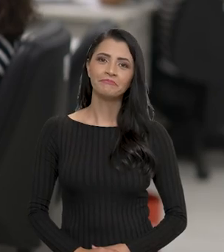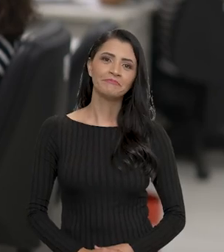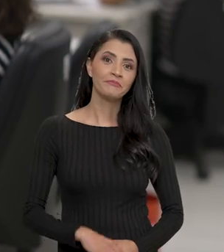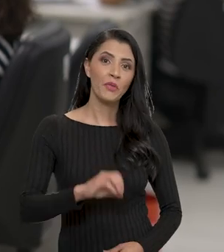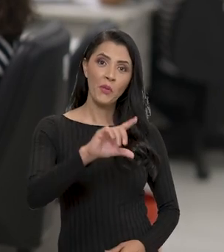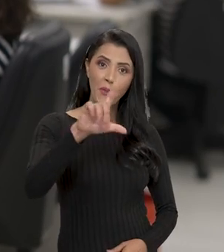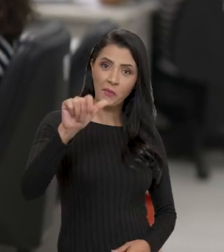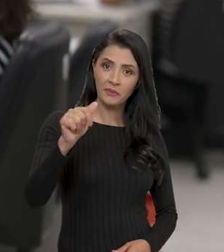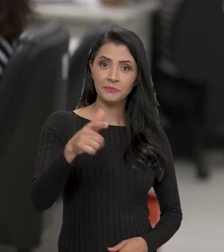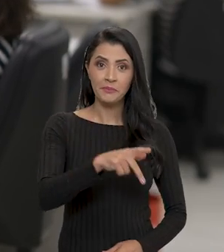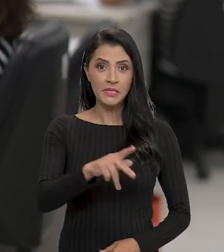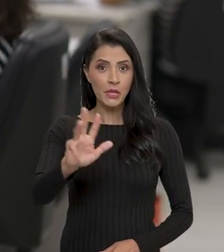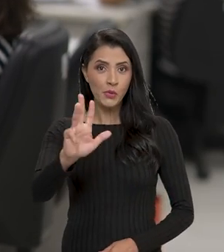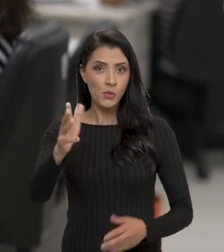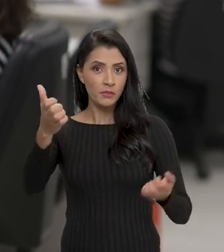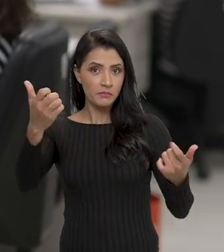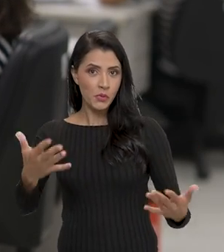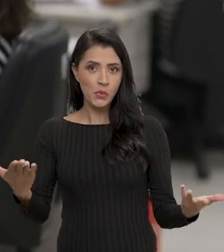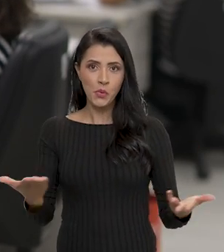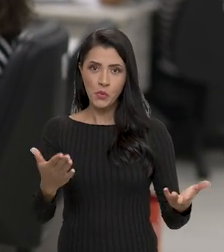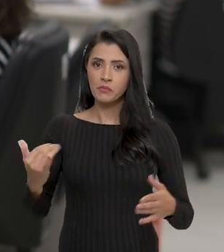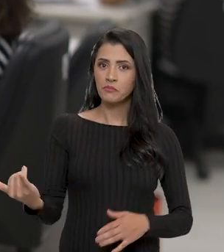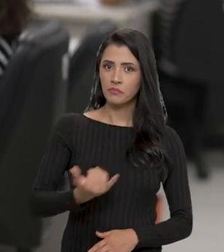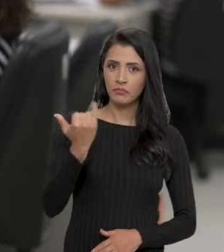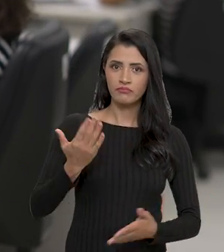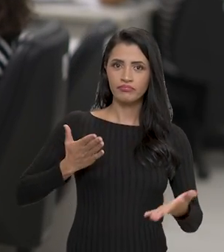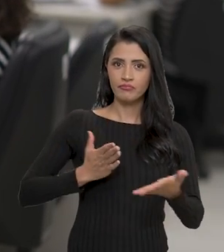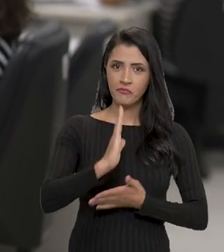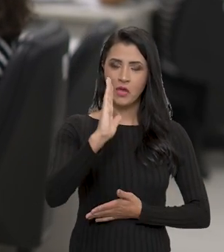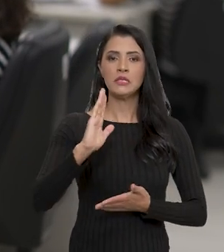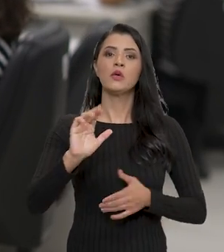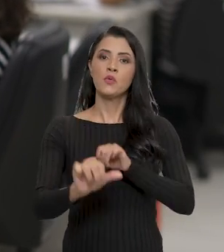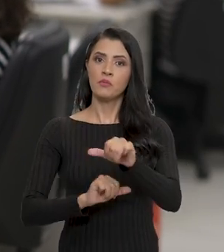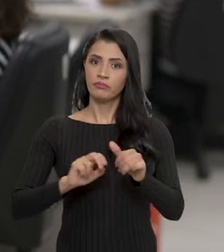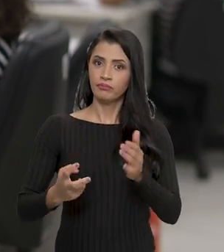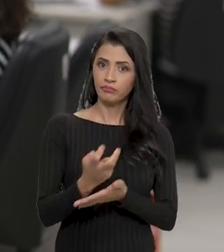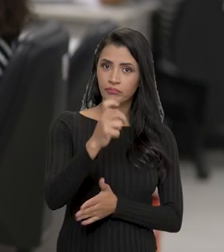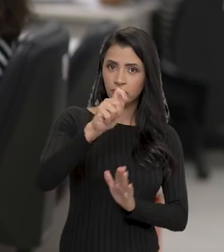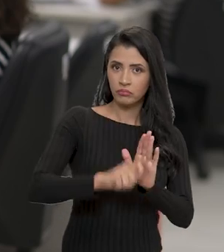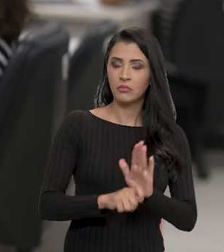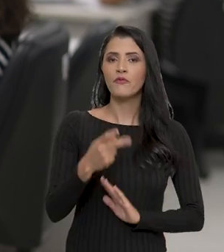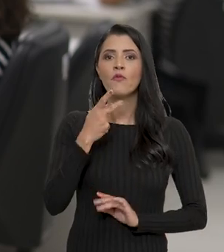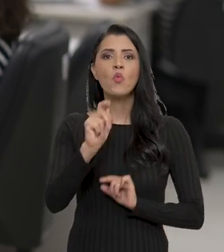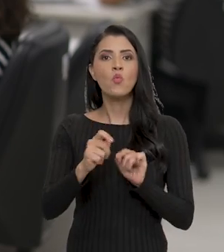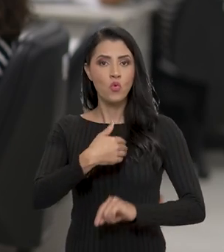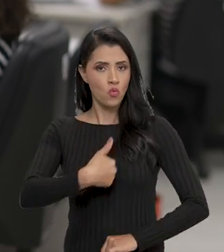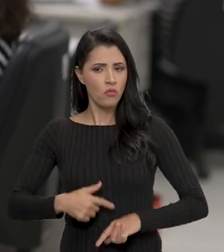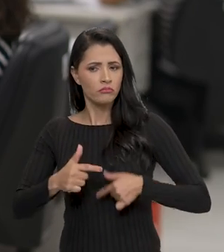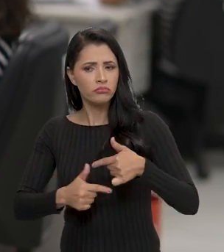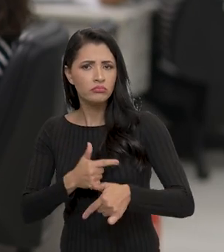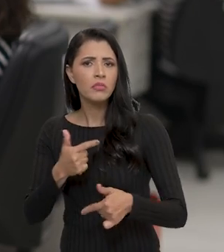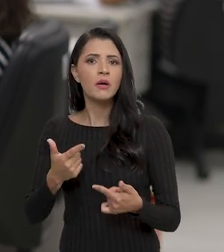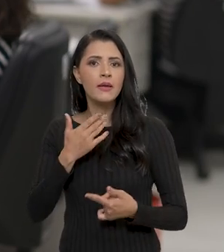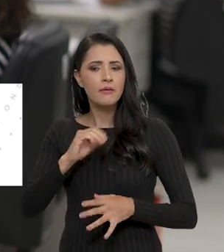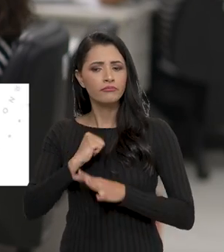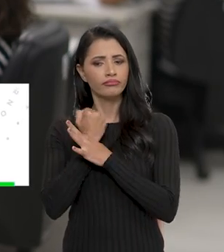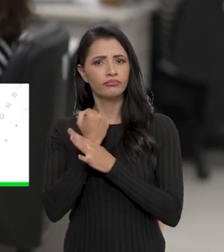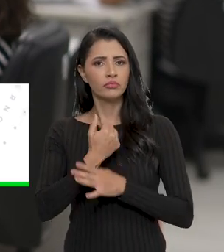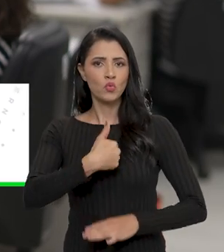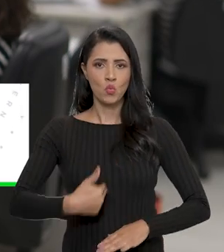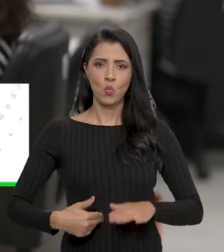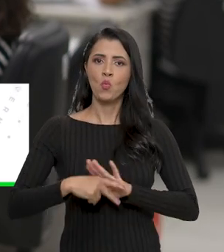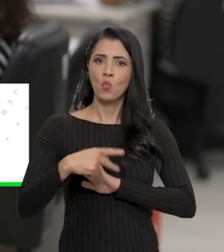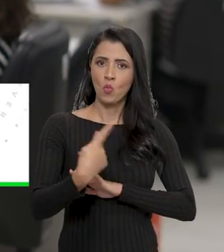Olá! O presidente Lula falou sobre a importância da aprovação da reforma tributária e disse que o governo trabalha para